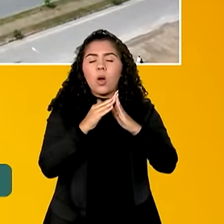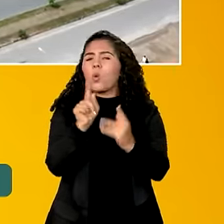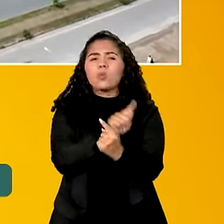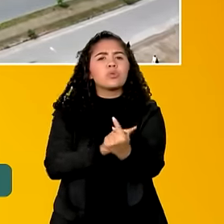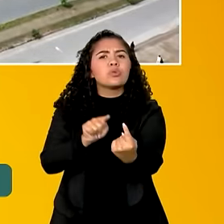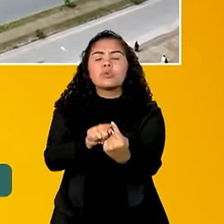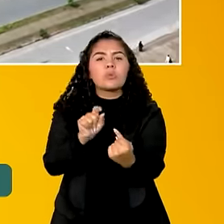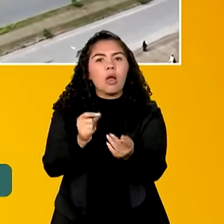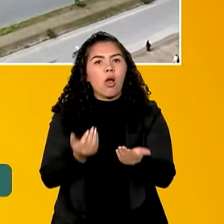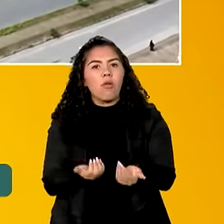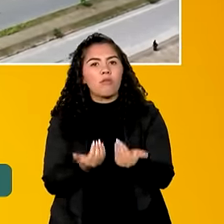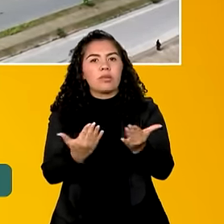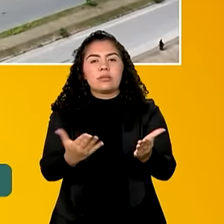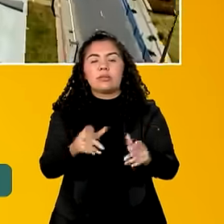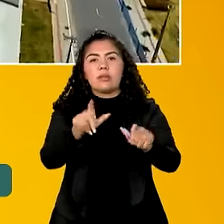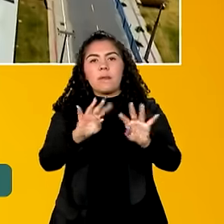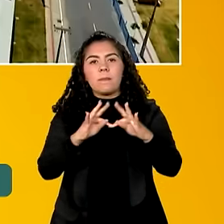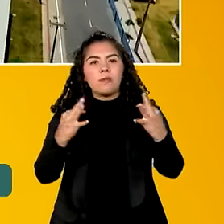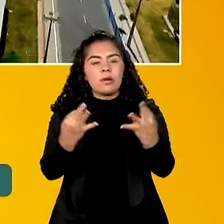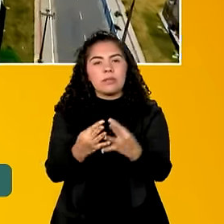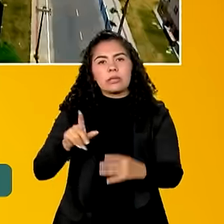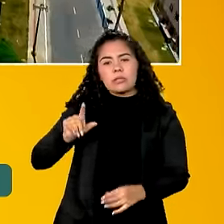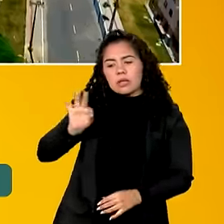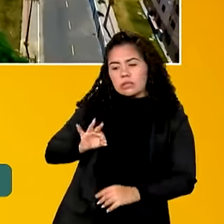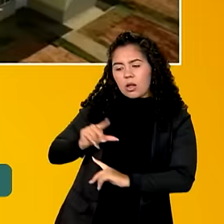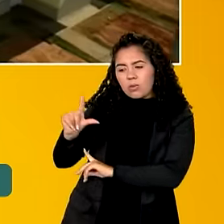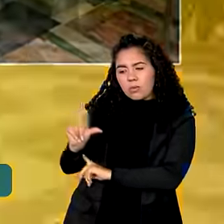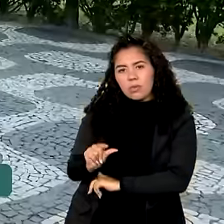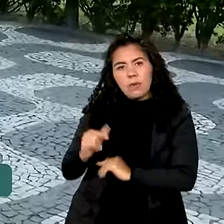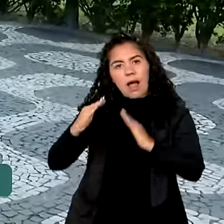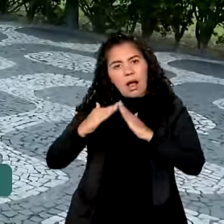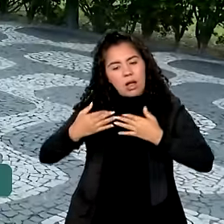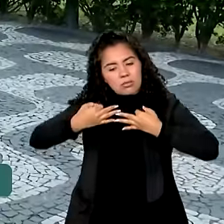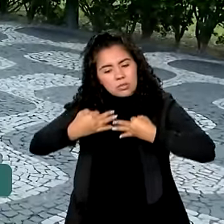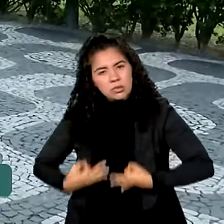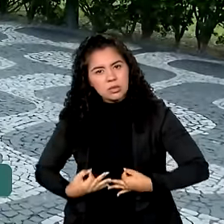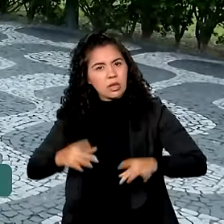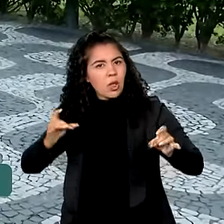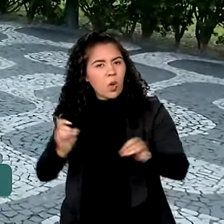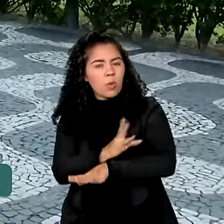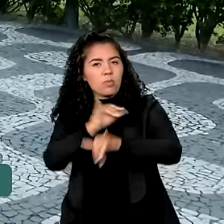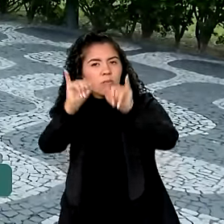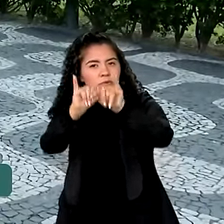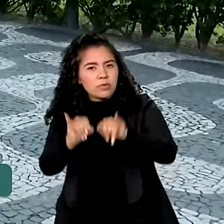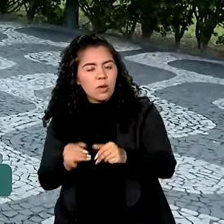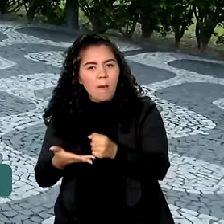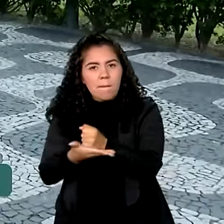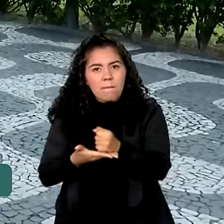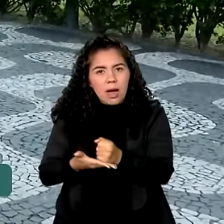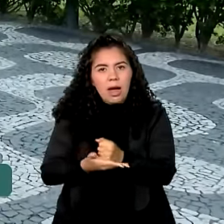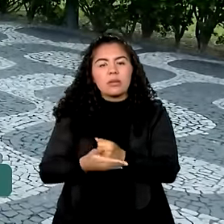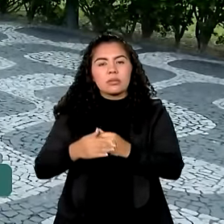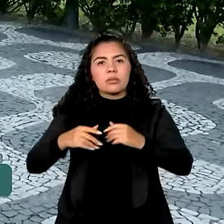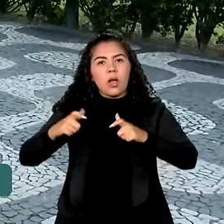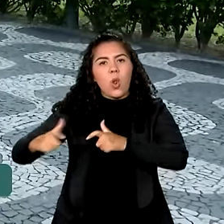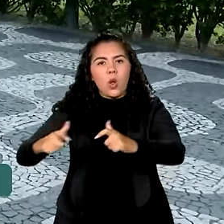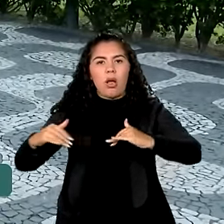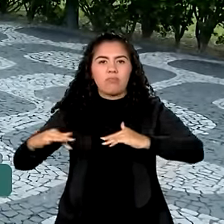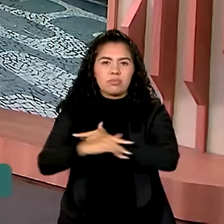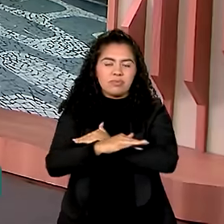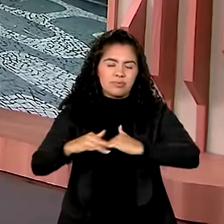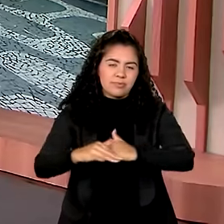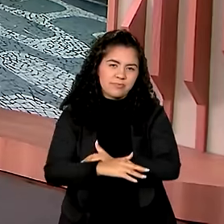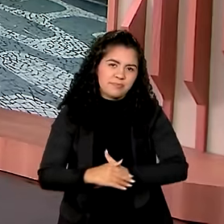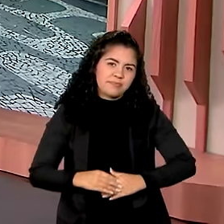conceber a famílias de baixa renda moradias dignas com infraestrutura básica em áreas urbanas. Eu volto com você,